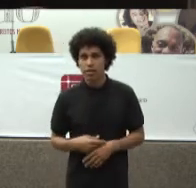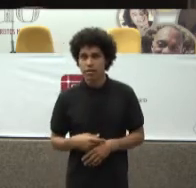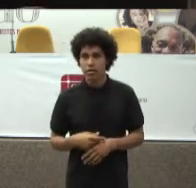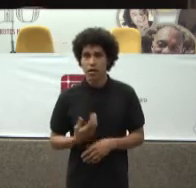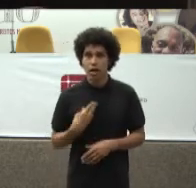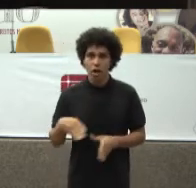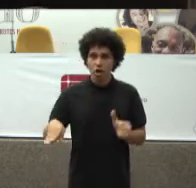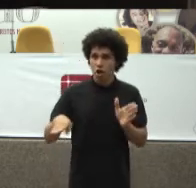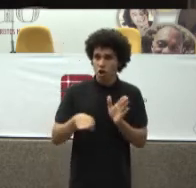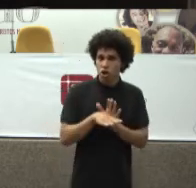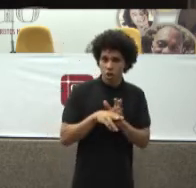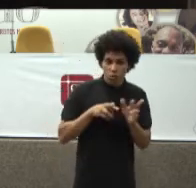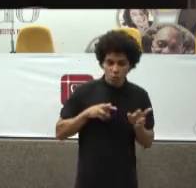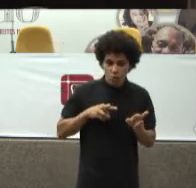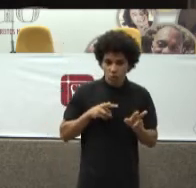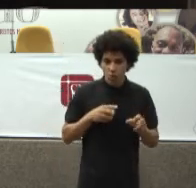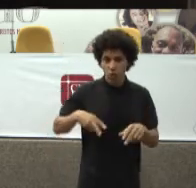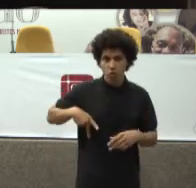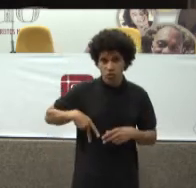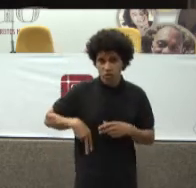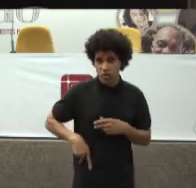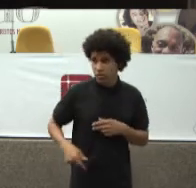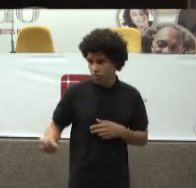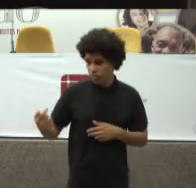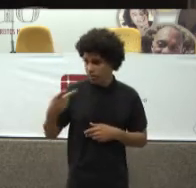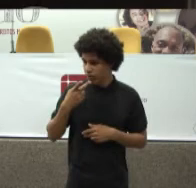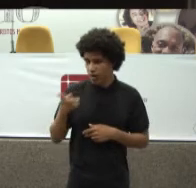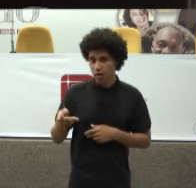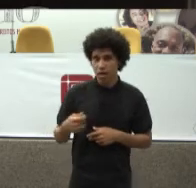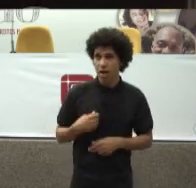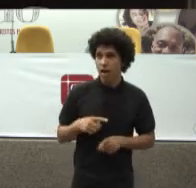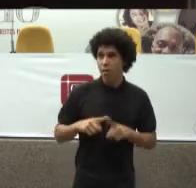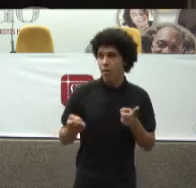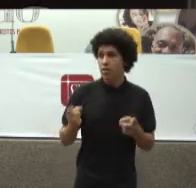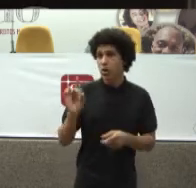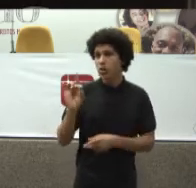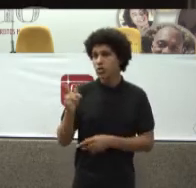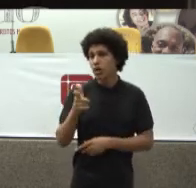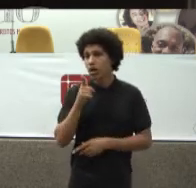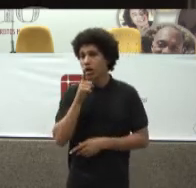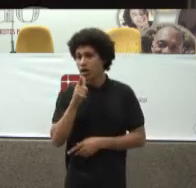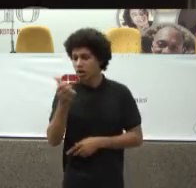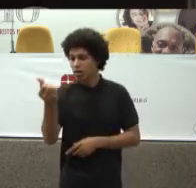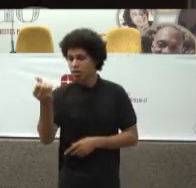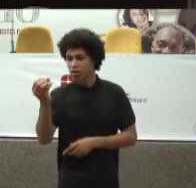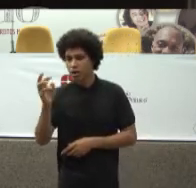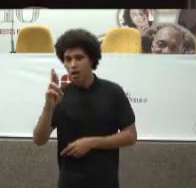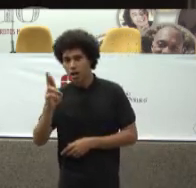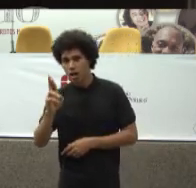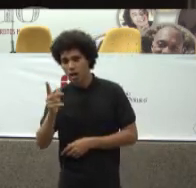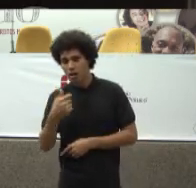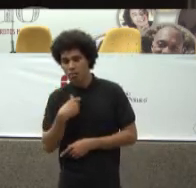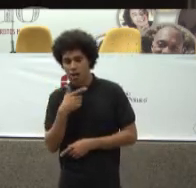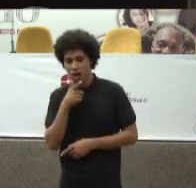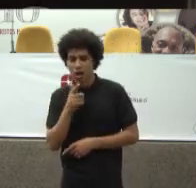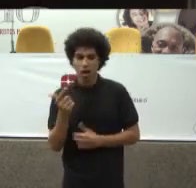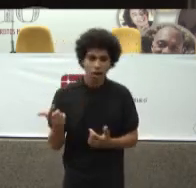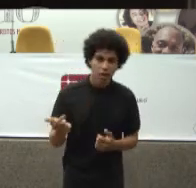reais Para fazer uma esterectomia Não é assim? Né Ou então Se eu fosse Estivesse na alta